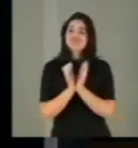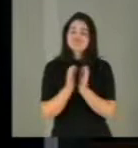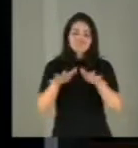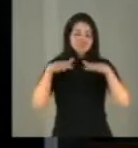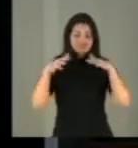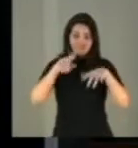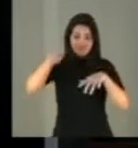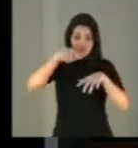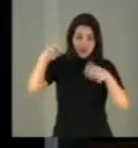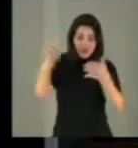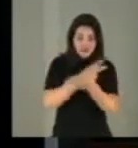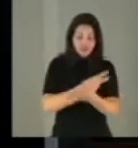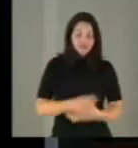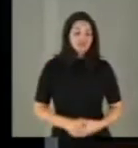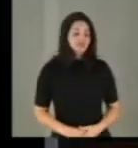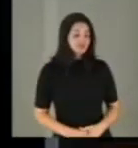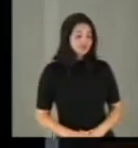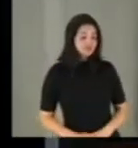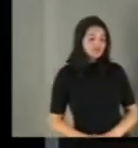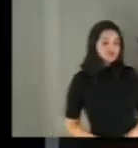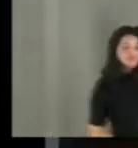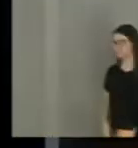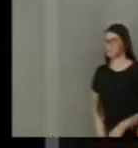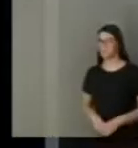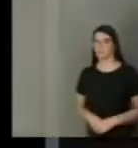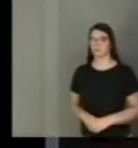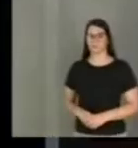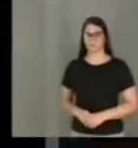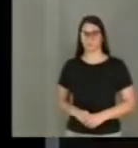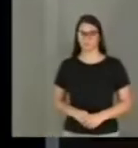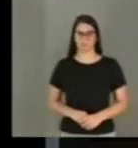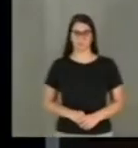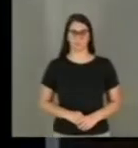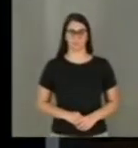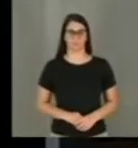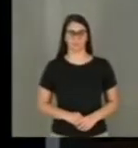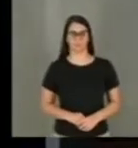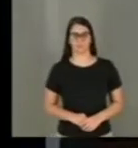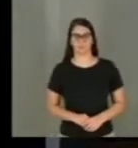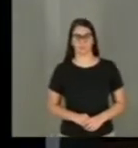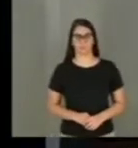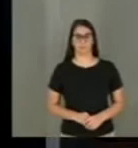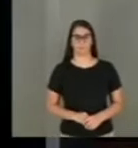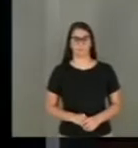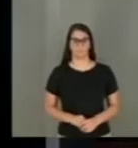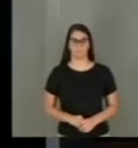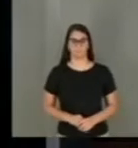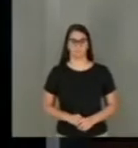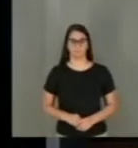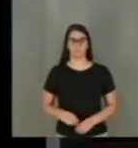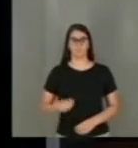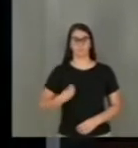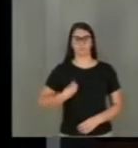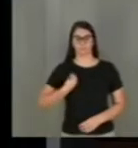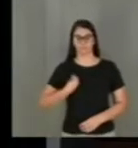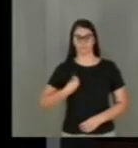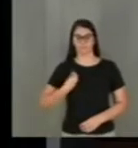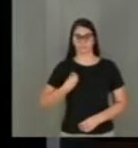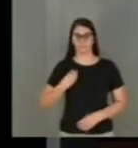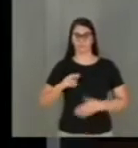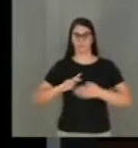ao povo brasileiro, em termos diretos e sem eufemismos, que vivemos as